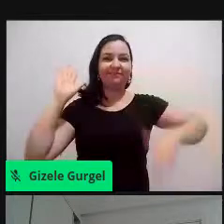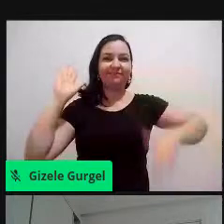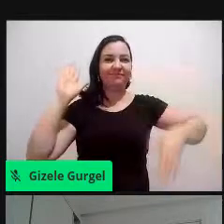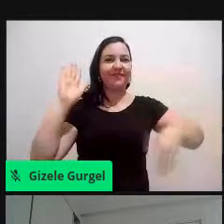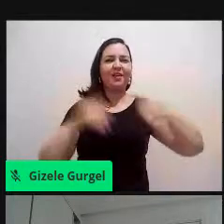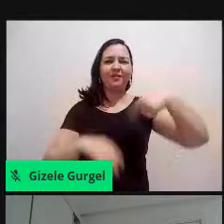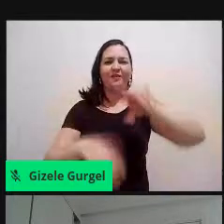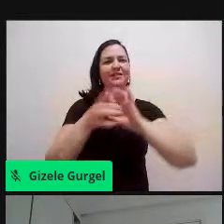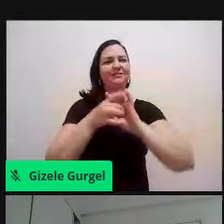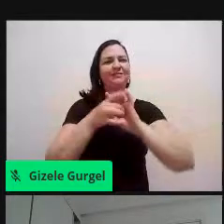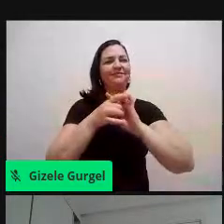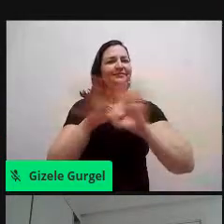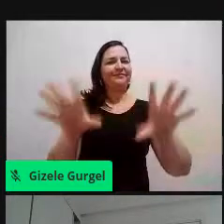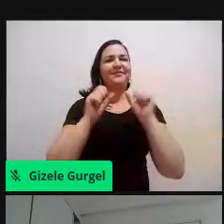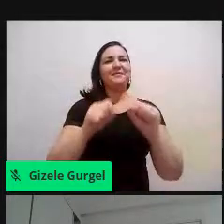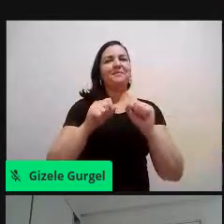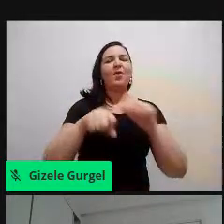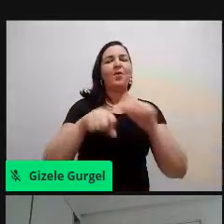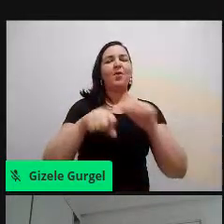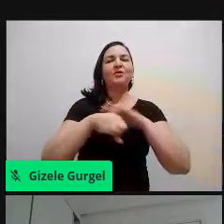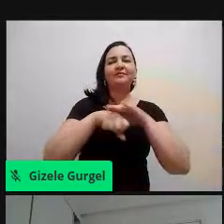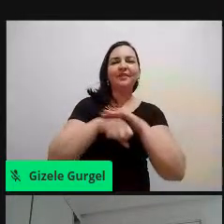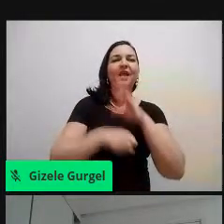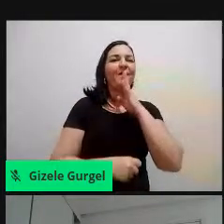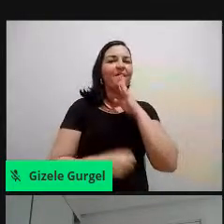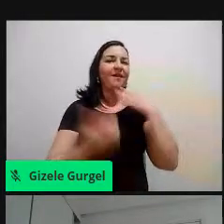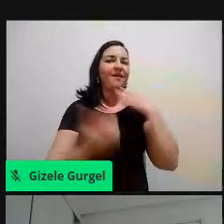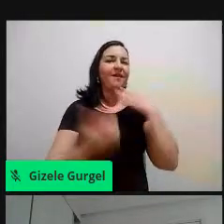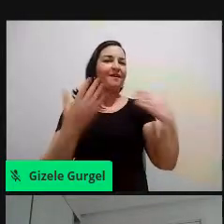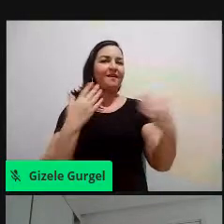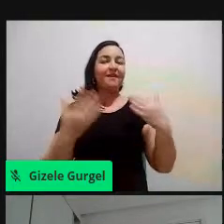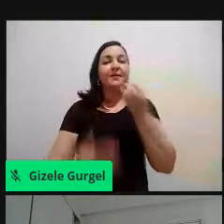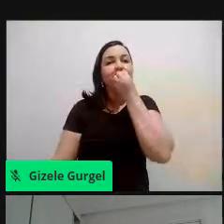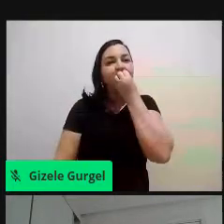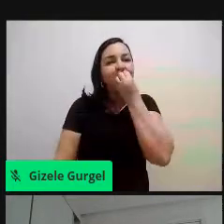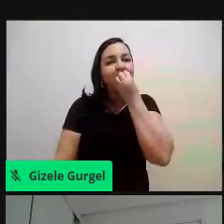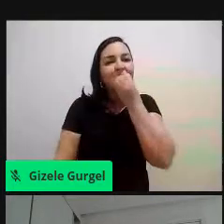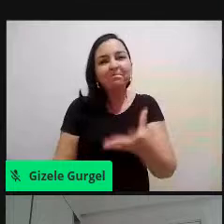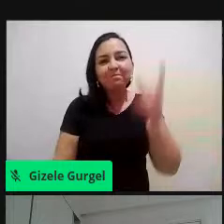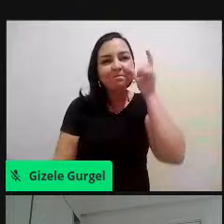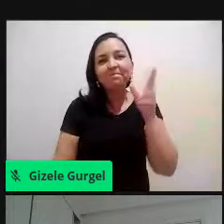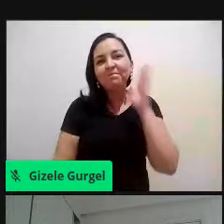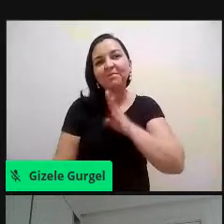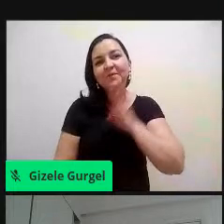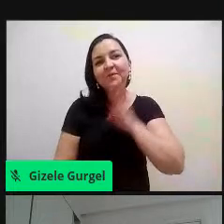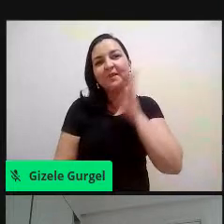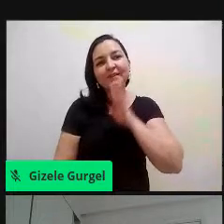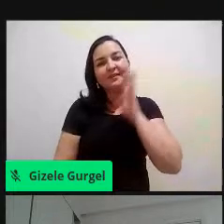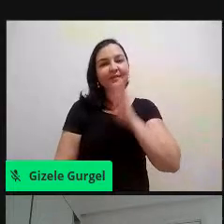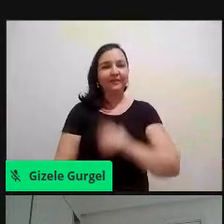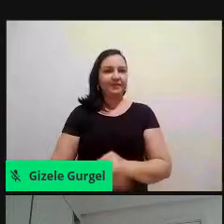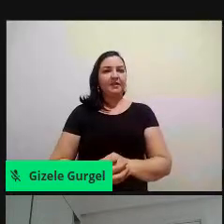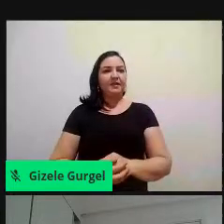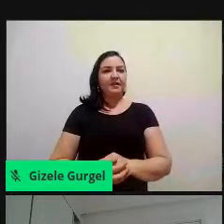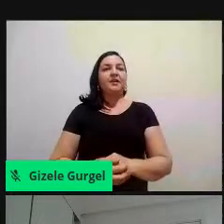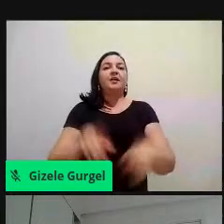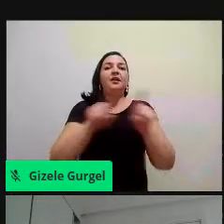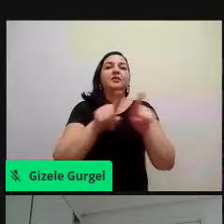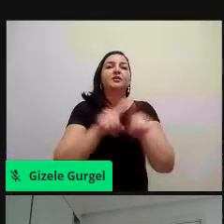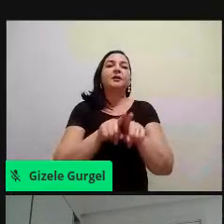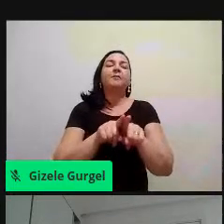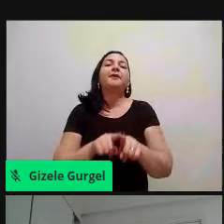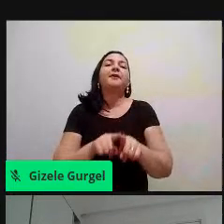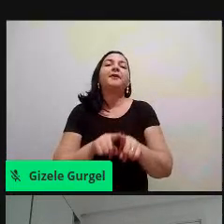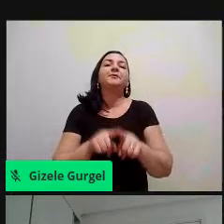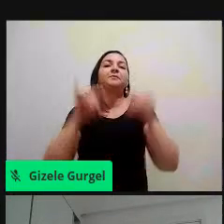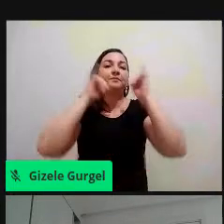conversa, se conhece, é um momento muito interessante, muito legal. E a gente também faz a abordagem de